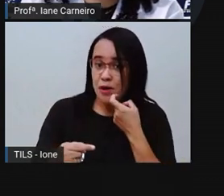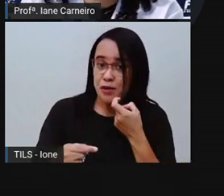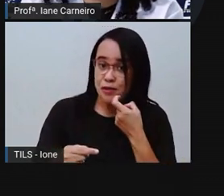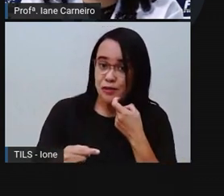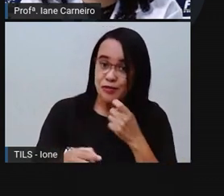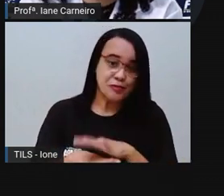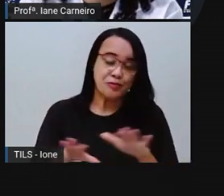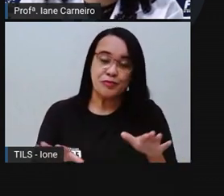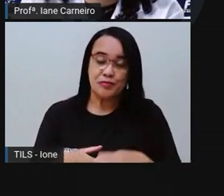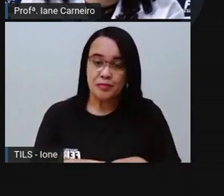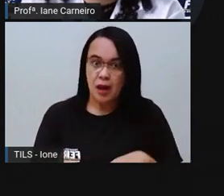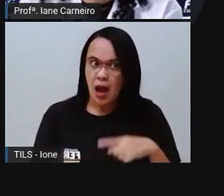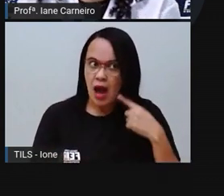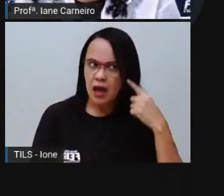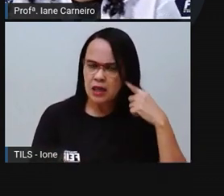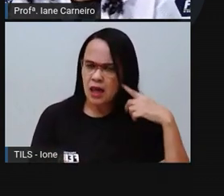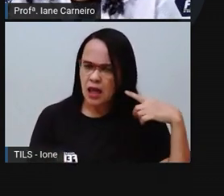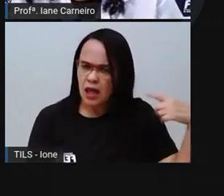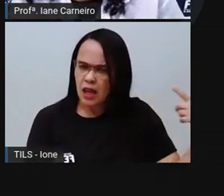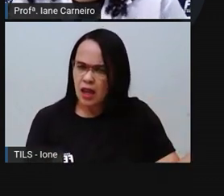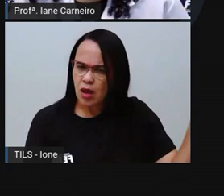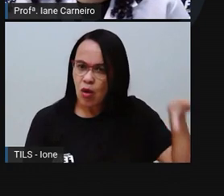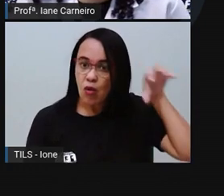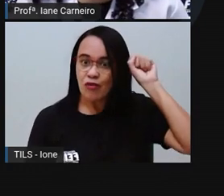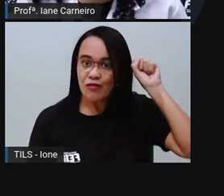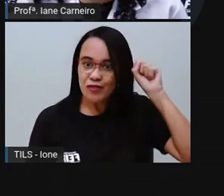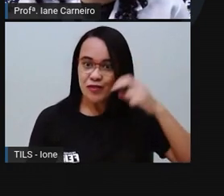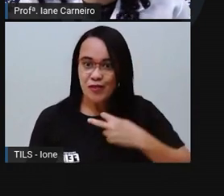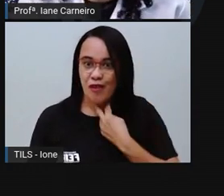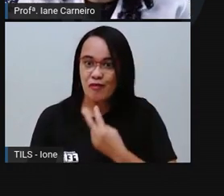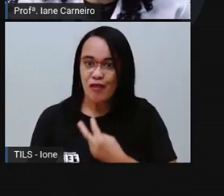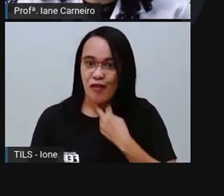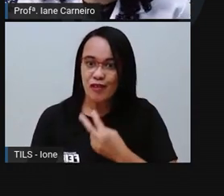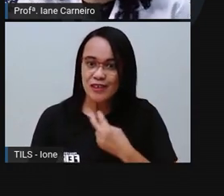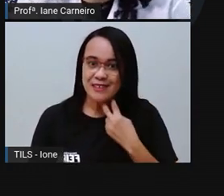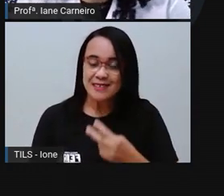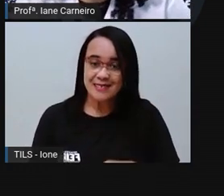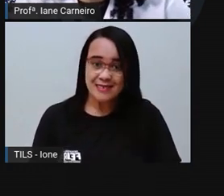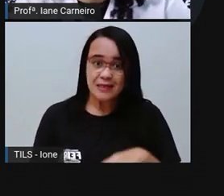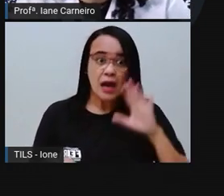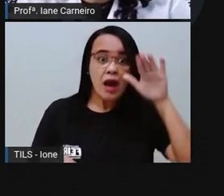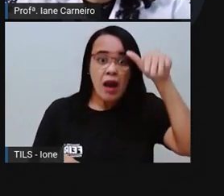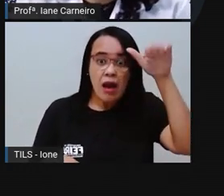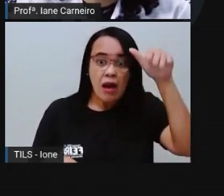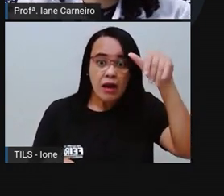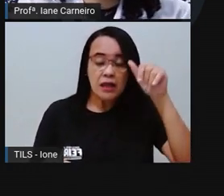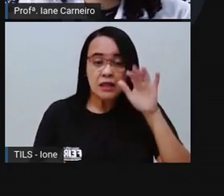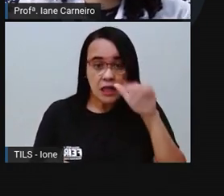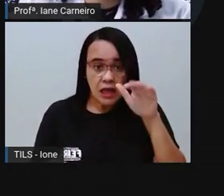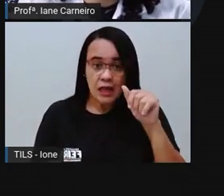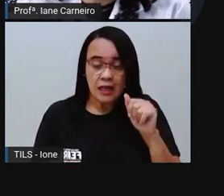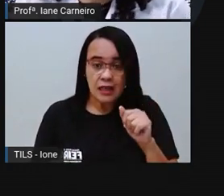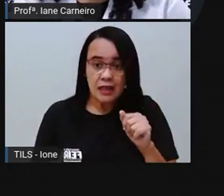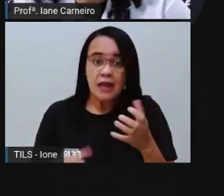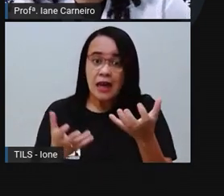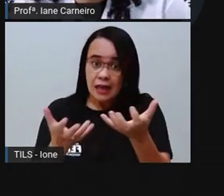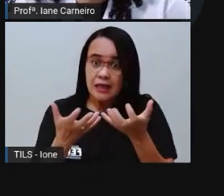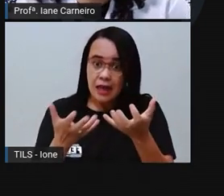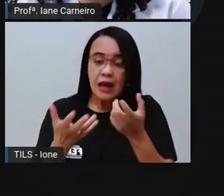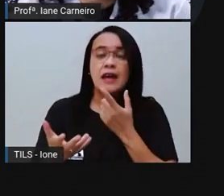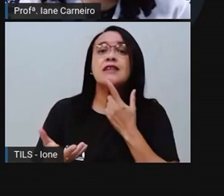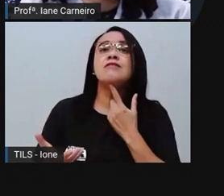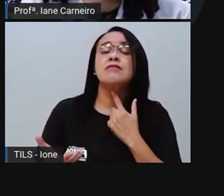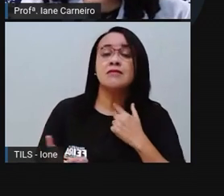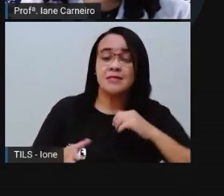outra vozinha, que vinha da água. Ei, Dona Centopeia, a senhora tem vontade